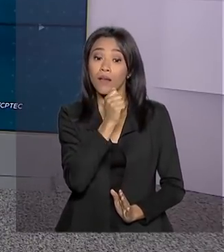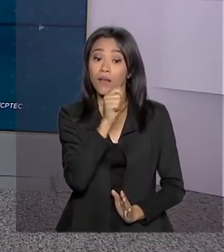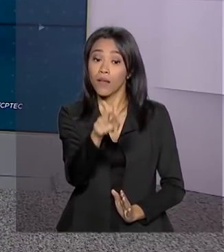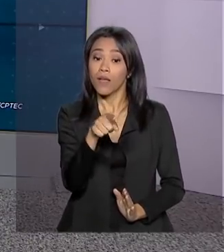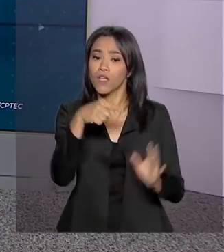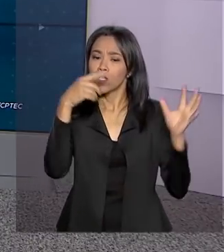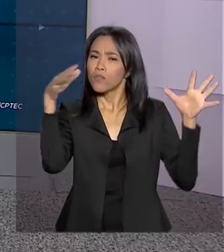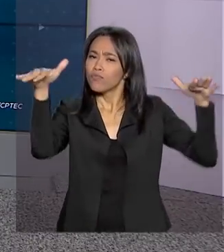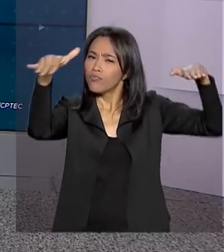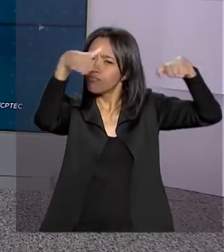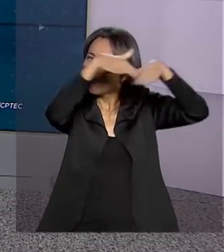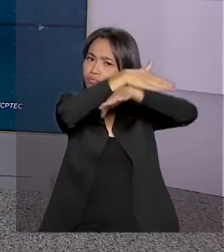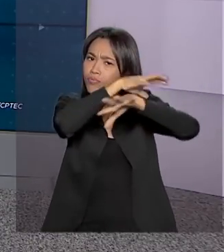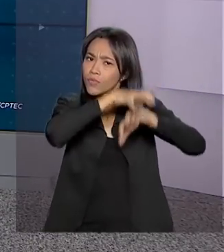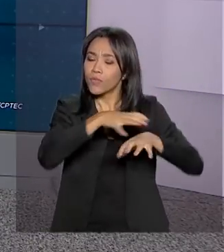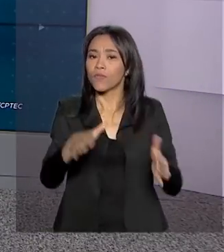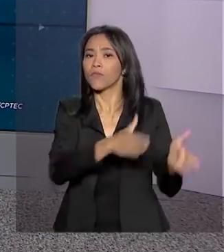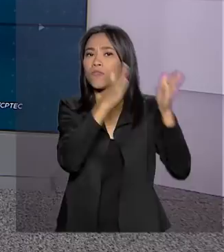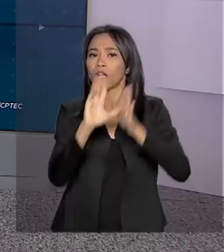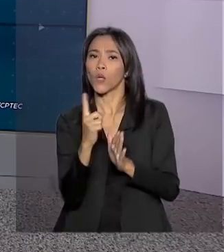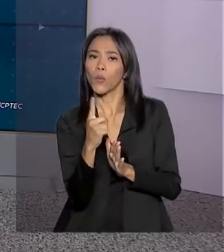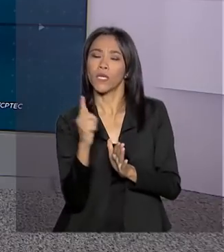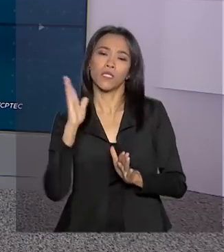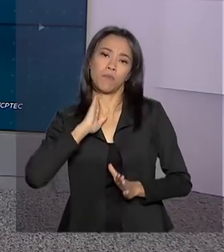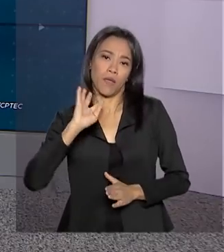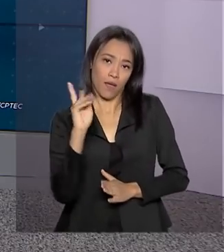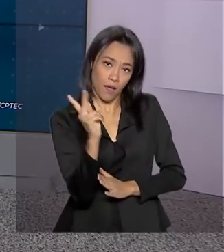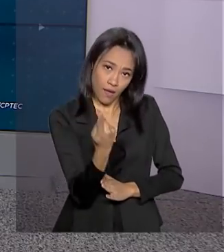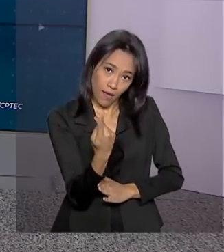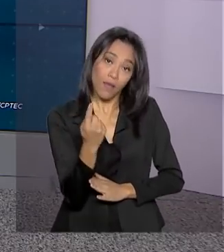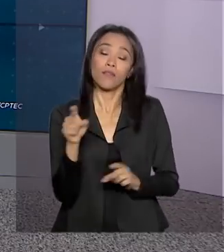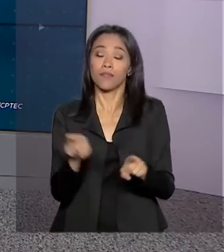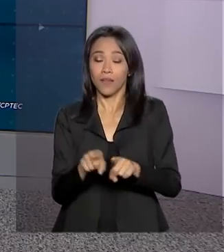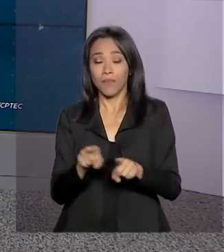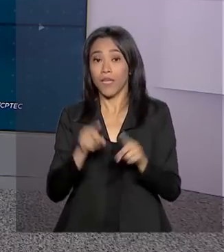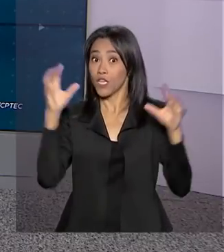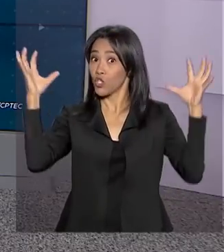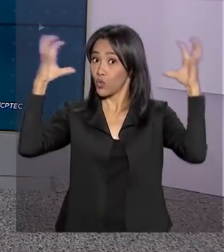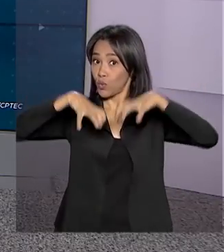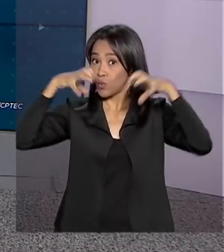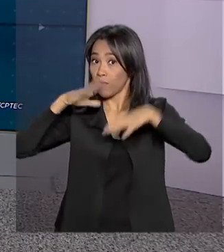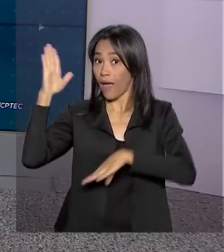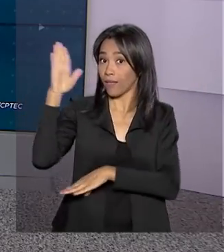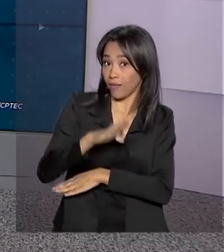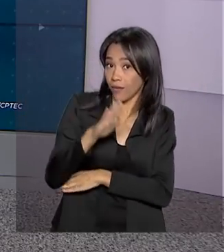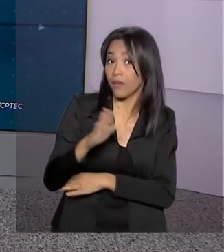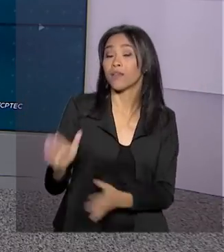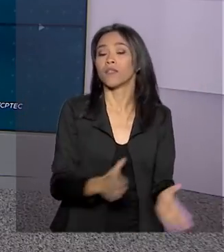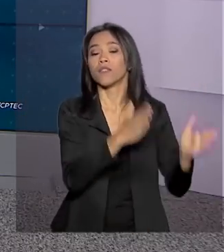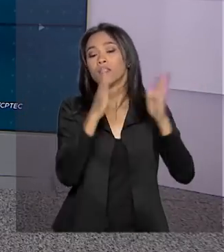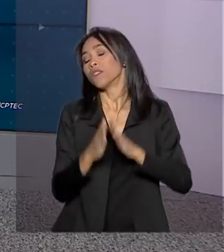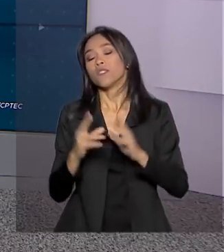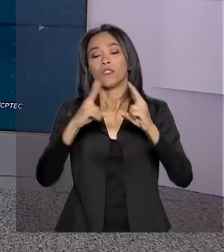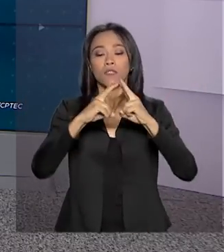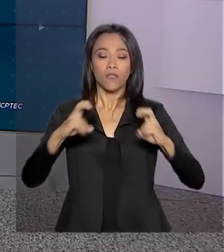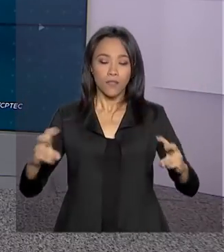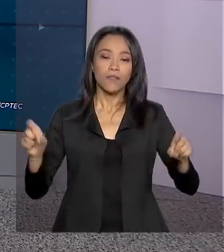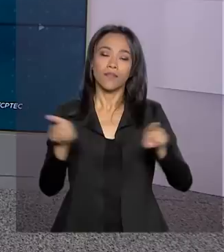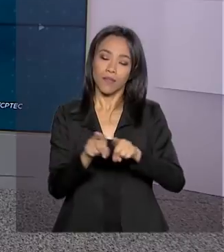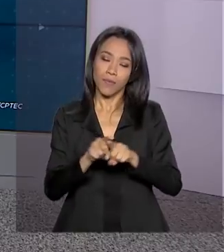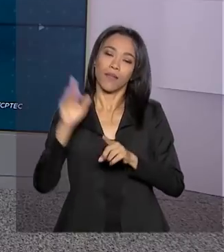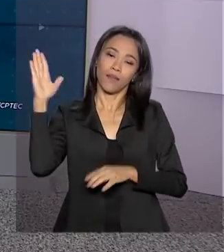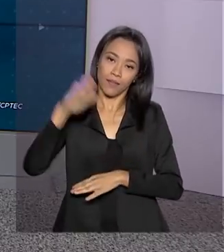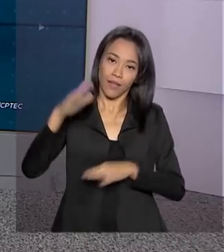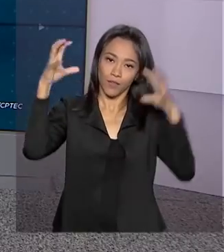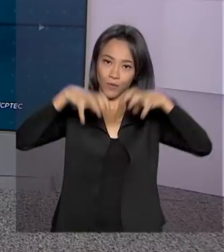pancadas de chuva. Em Goiânia e Belo Horizonte, possibilidade de chuva à tarde. Em Florianópolis, pancadas de chuva também à